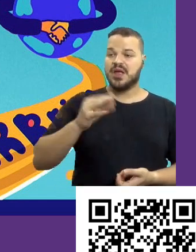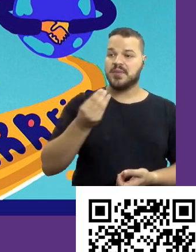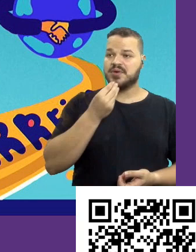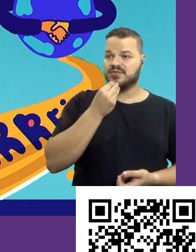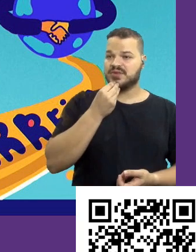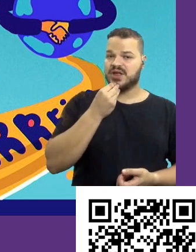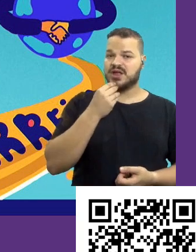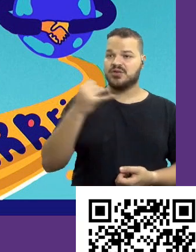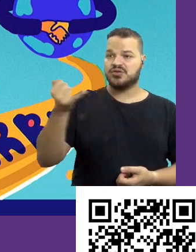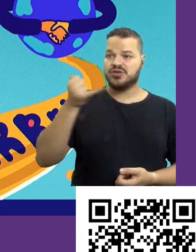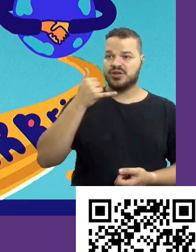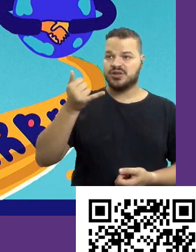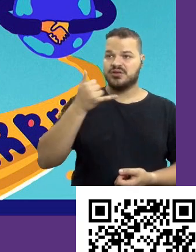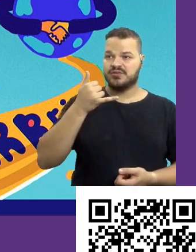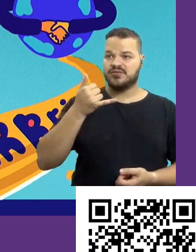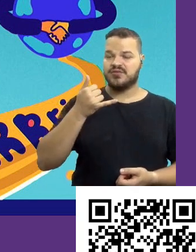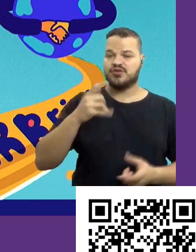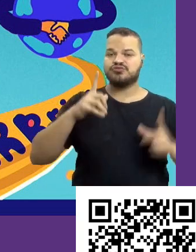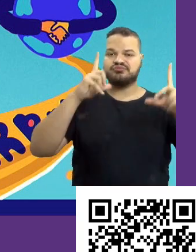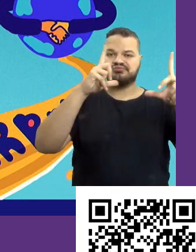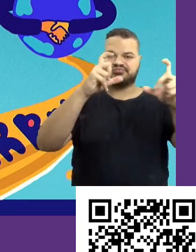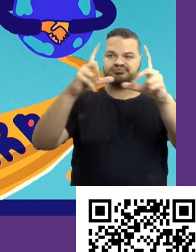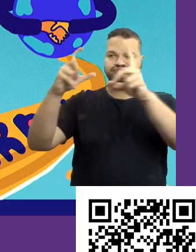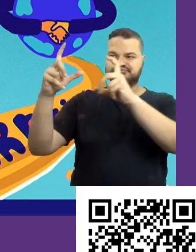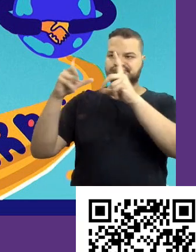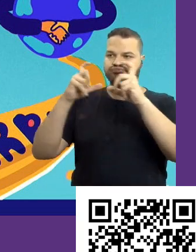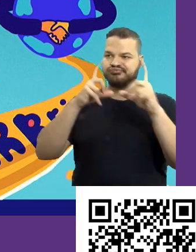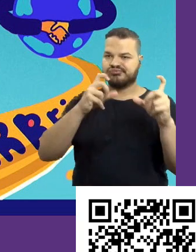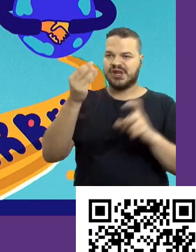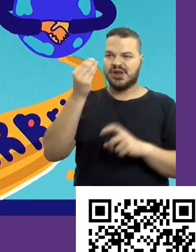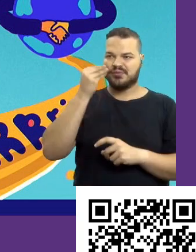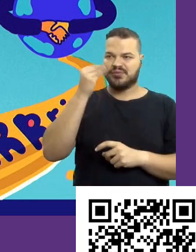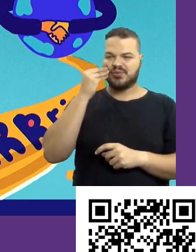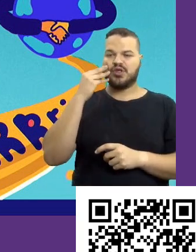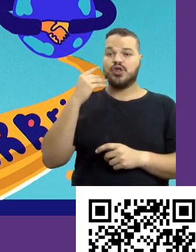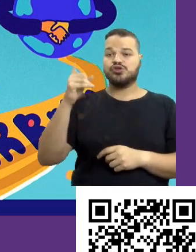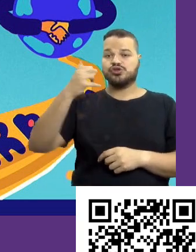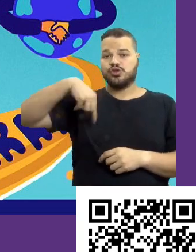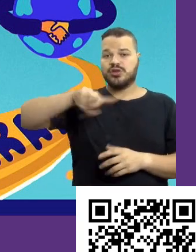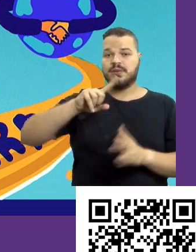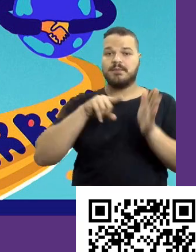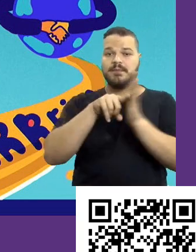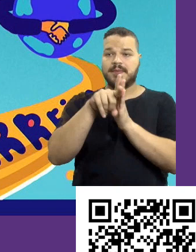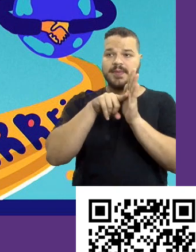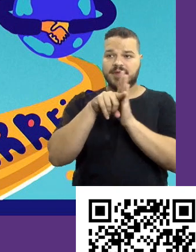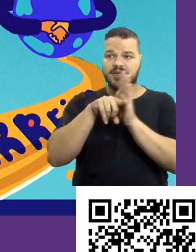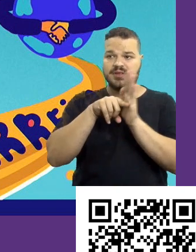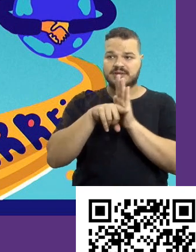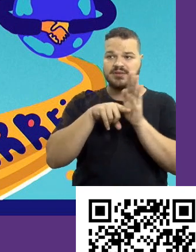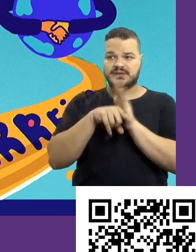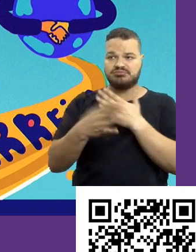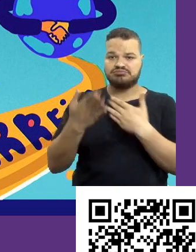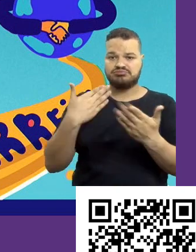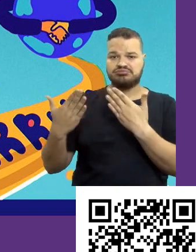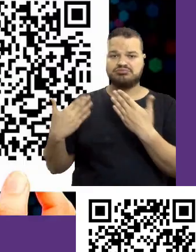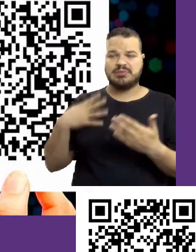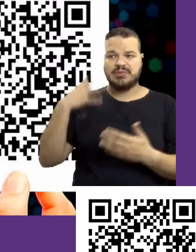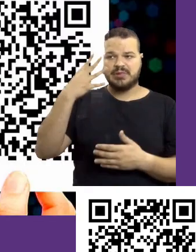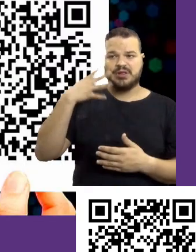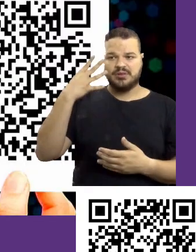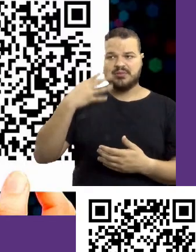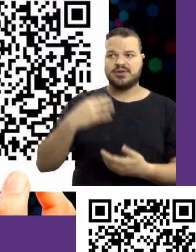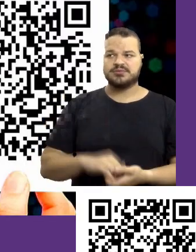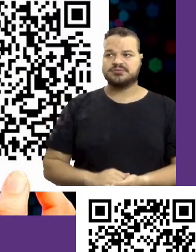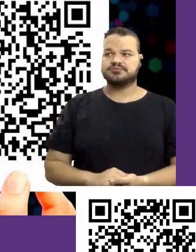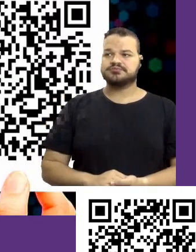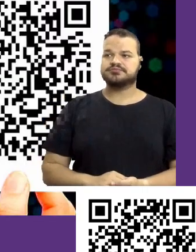que os telefones estão na mão aí, tirando foto para a gente colocar a nossa pesquisa em relação à palestra. Vai aparecer